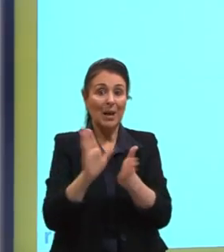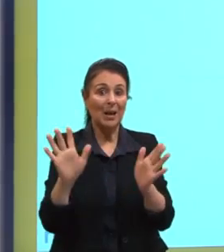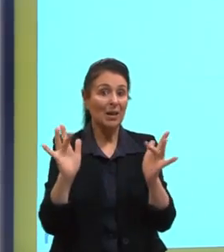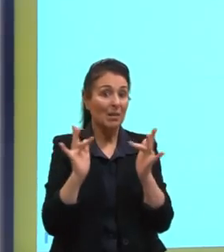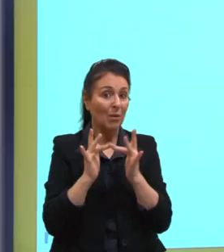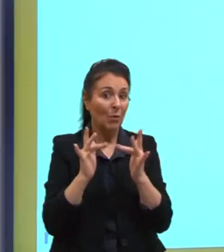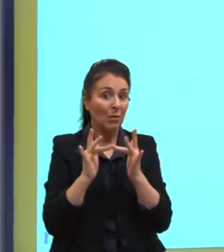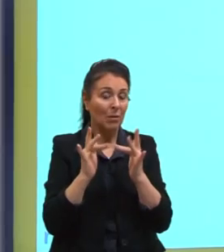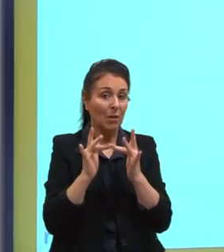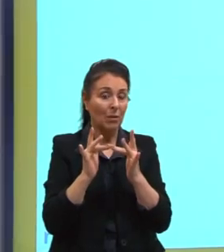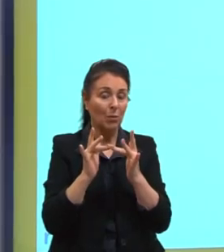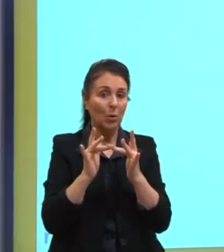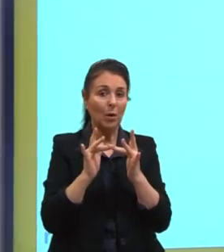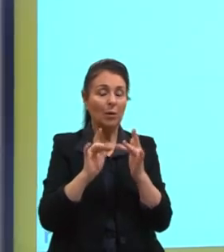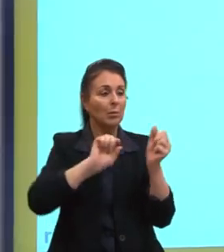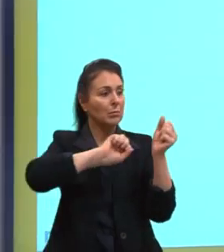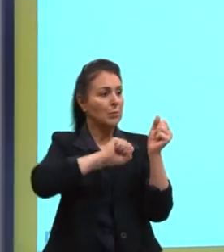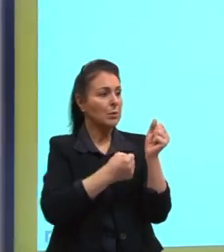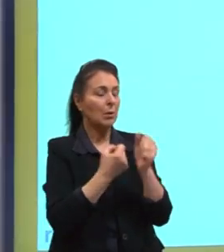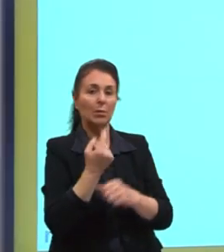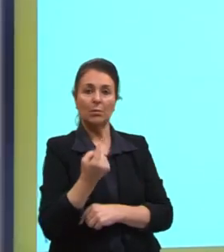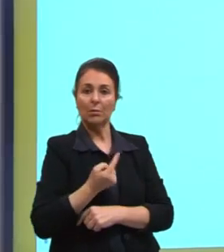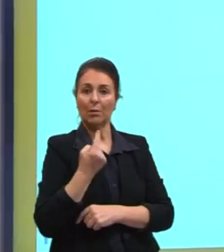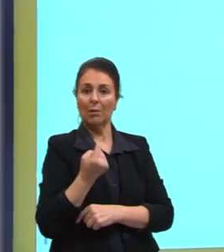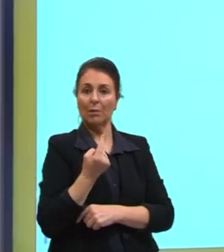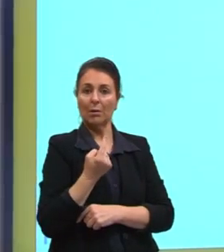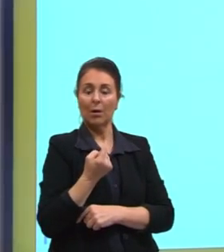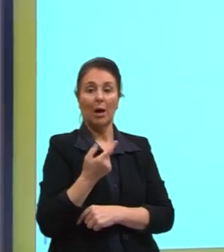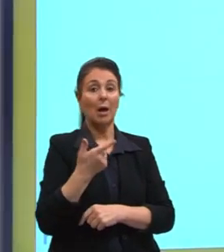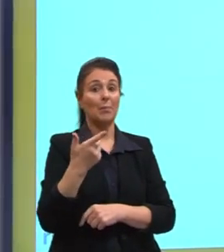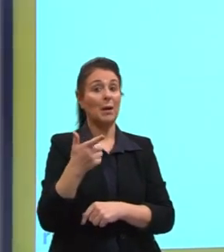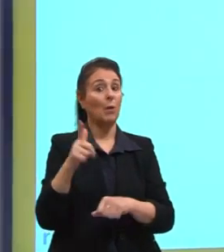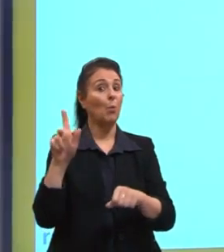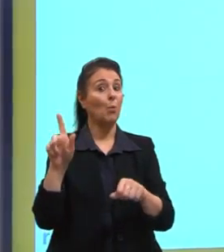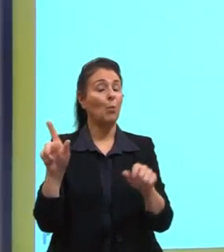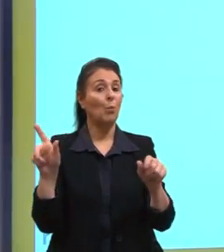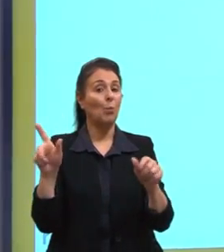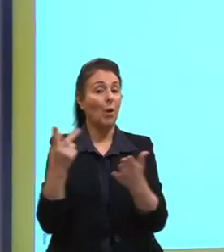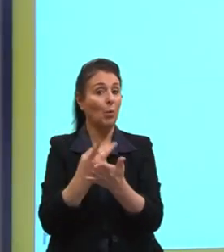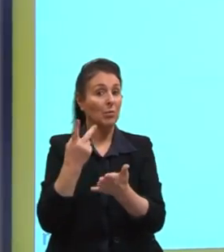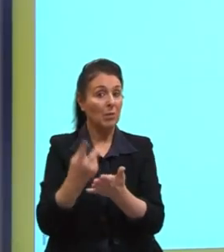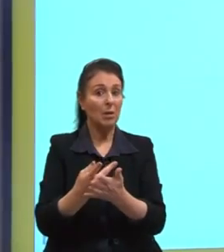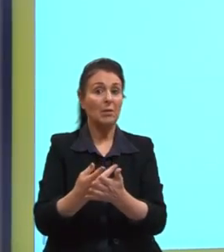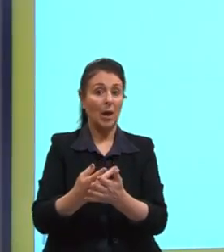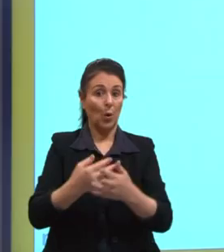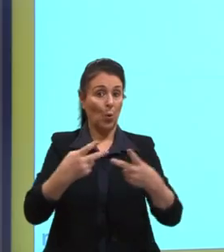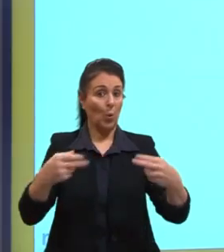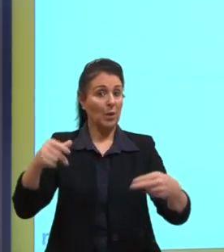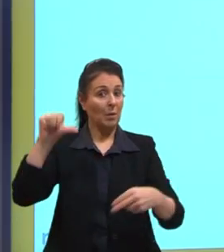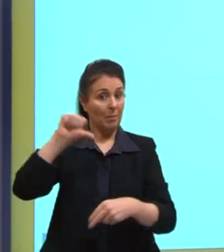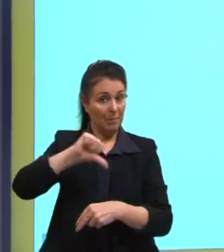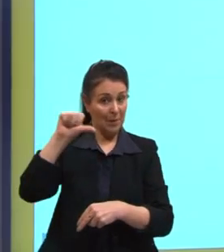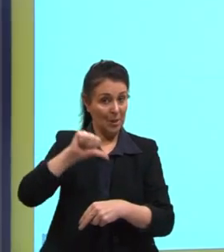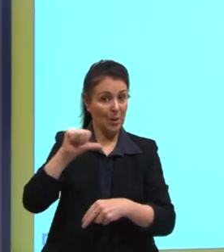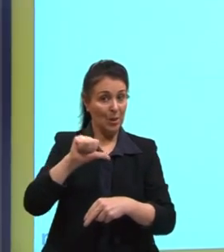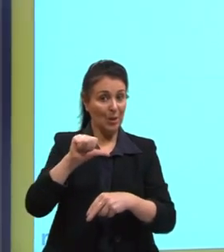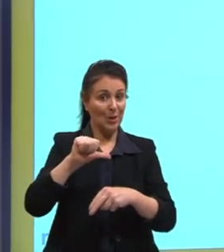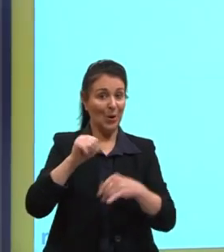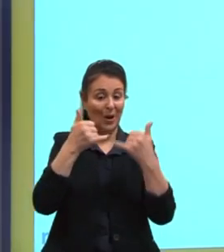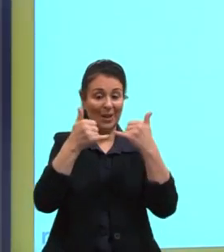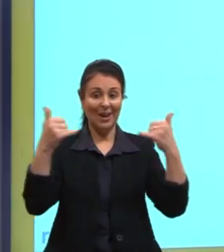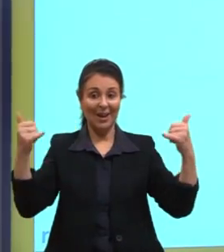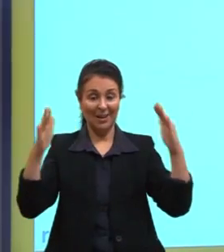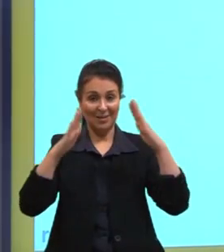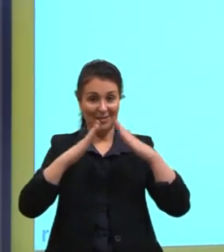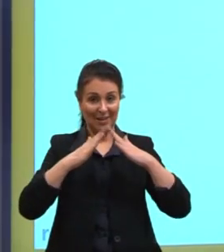e ele desliga sozinho, que é para a gente não acontecer um estrago na nossa rede elétrica, da nossa casa. Essas aqui são só